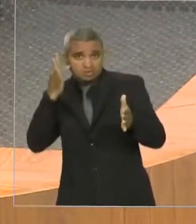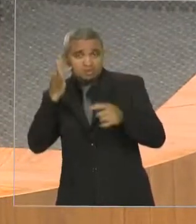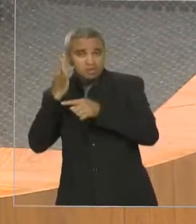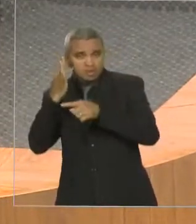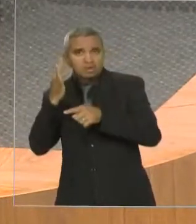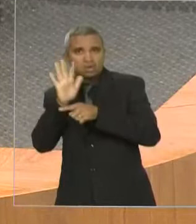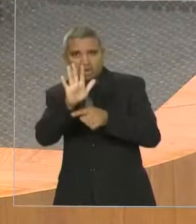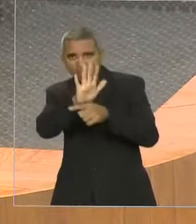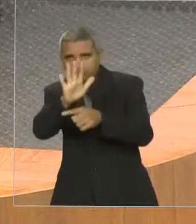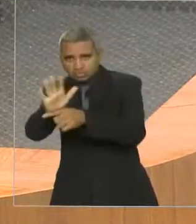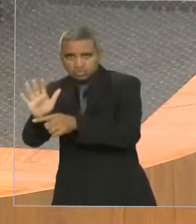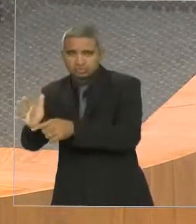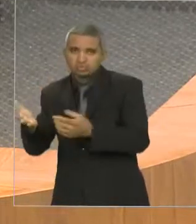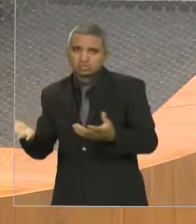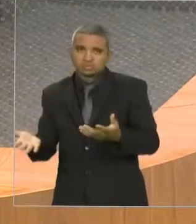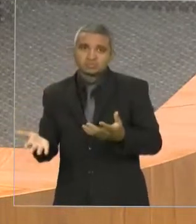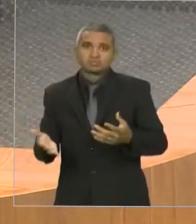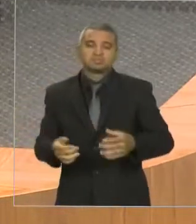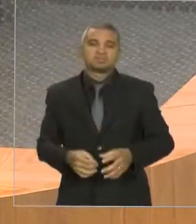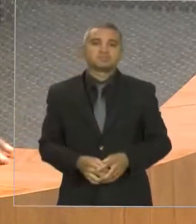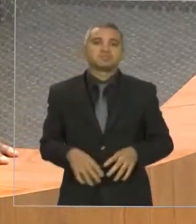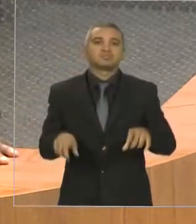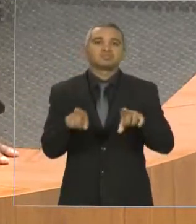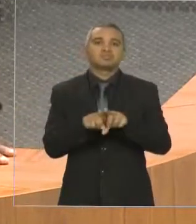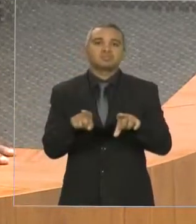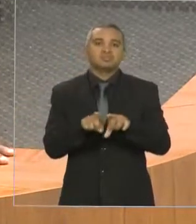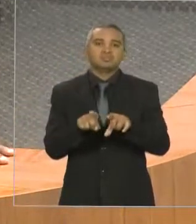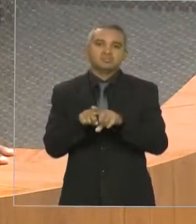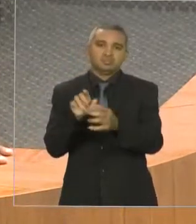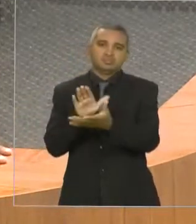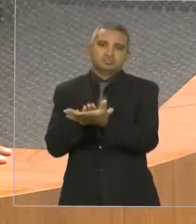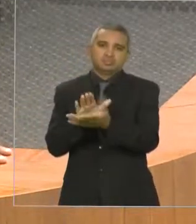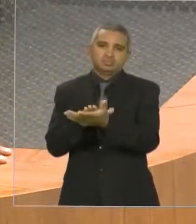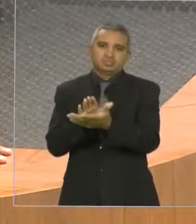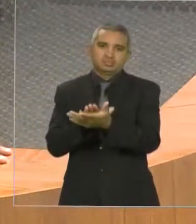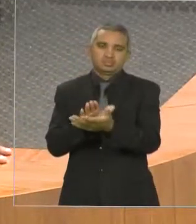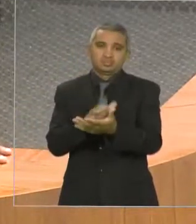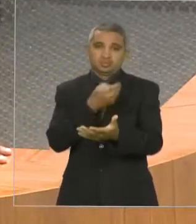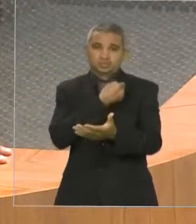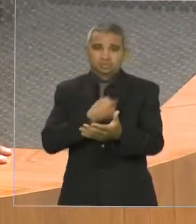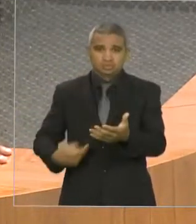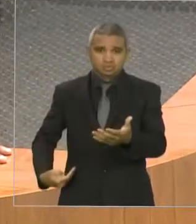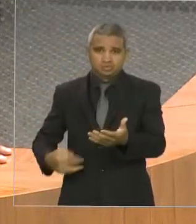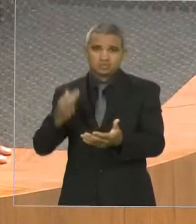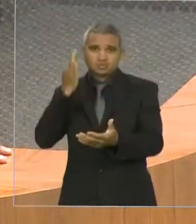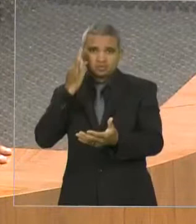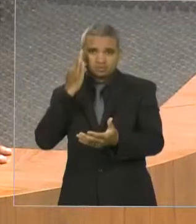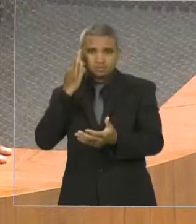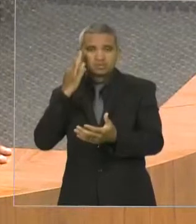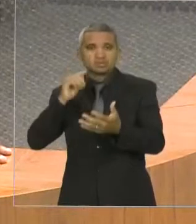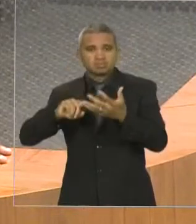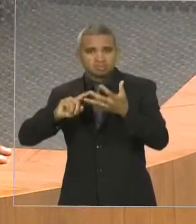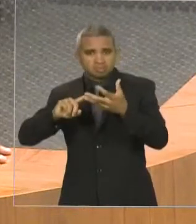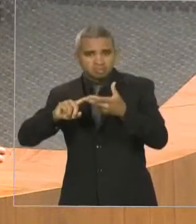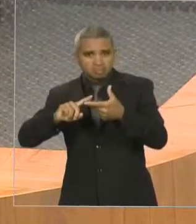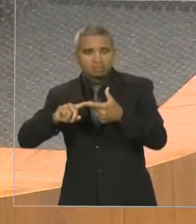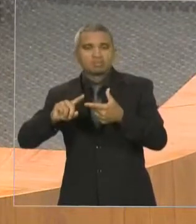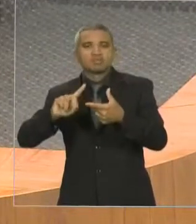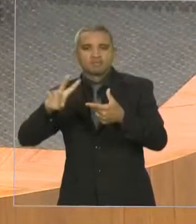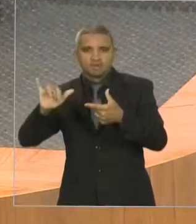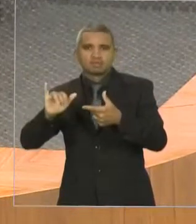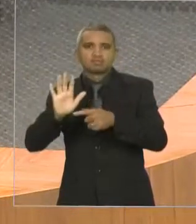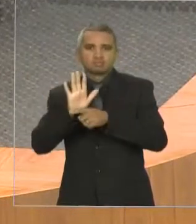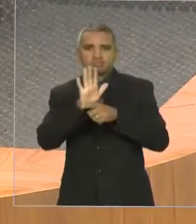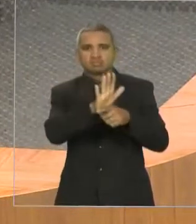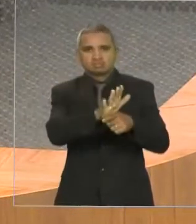quero parabenizar o governador por ter feito, sem dúvida nenhuma, boas indicações e boas proposições para o nosso povo. E